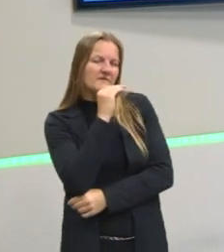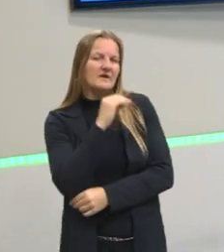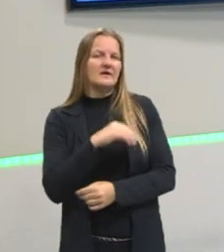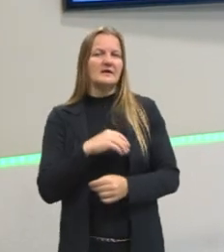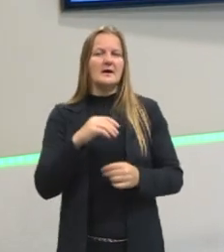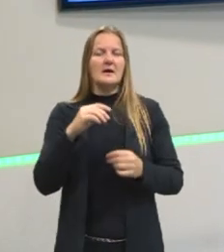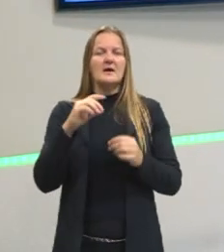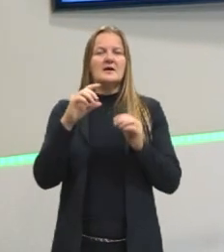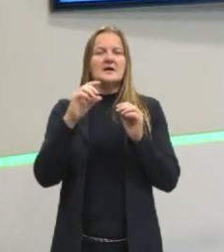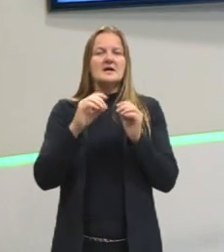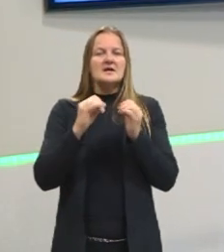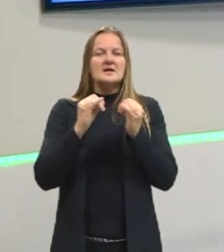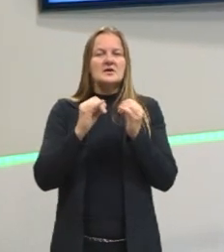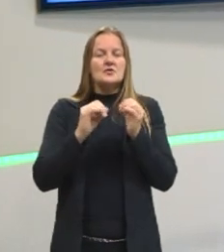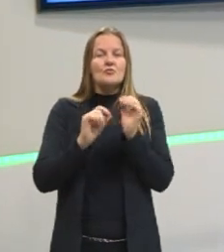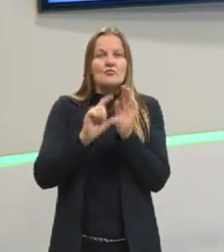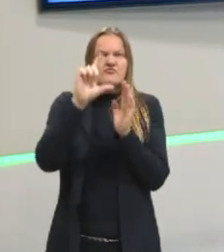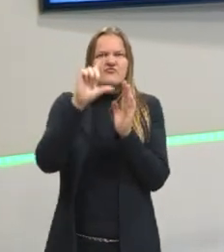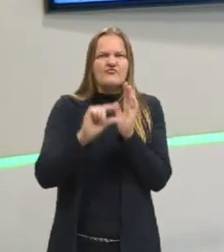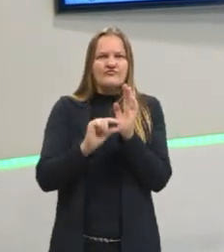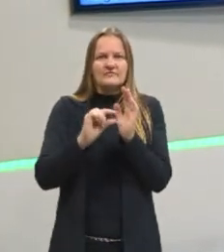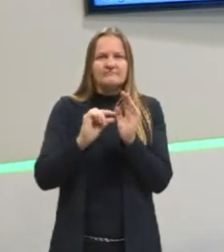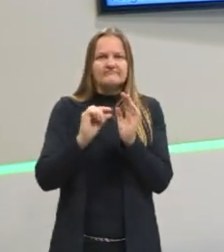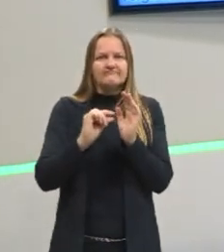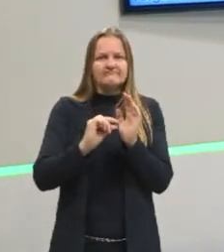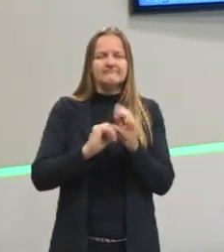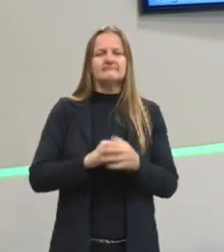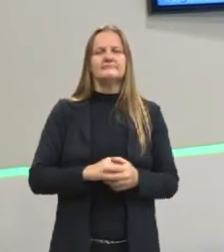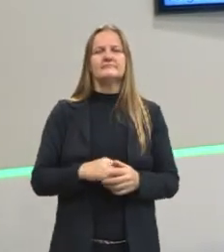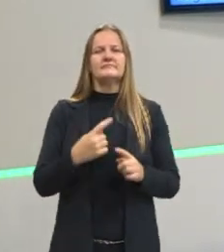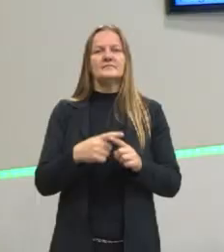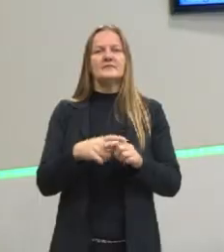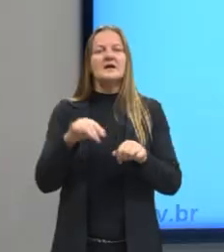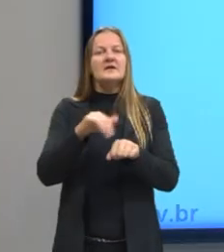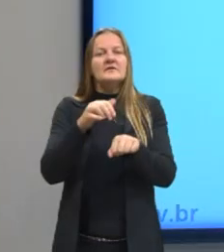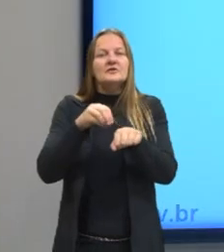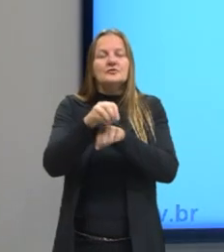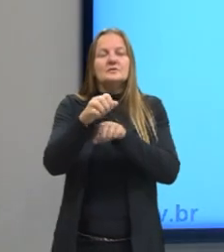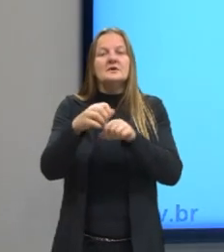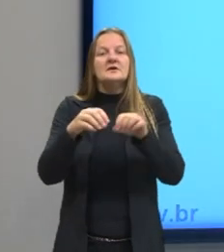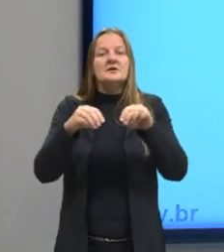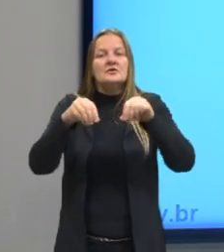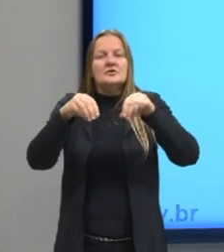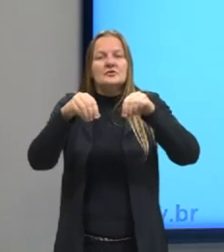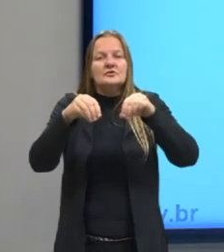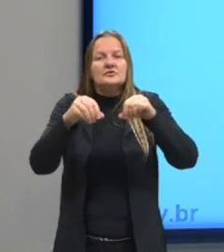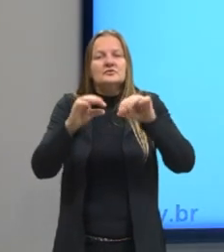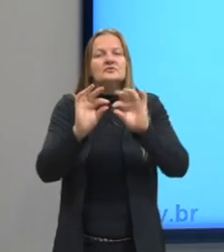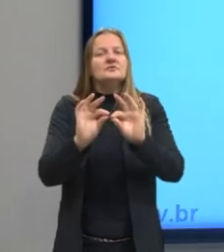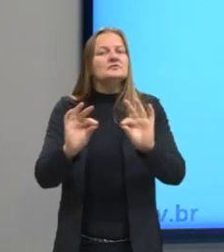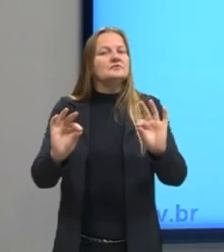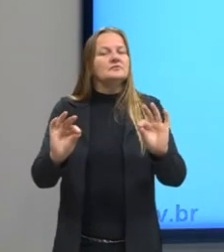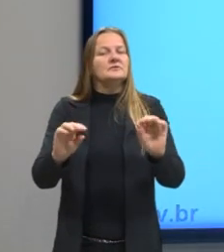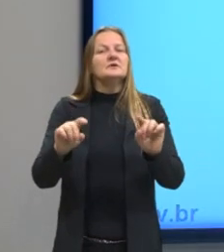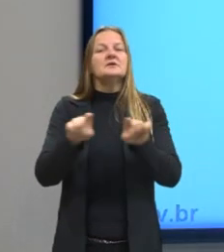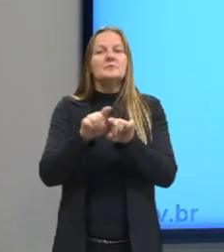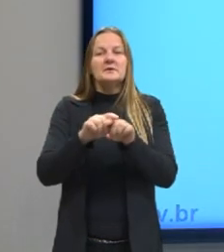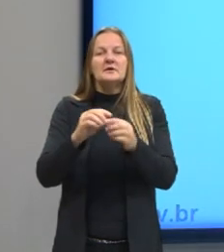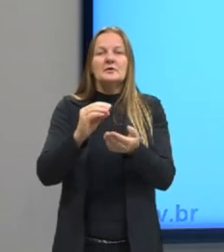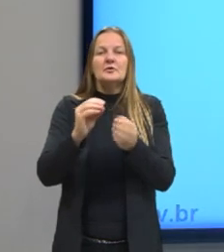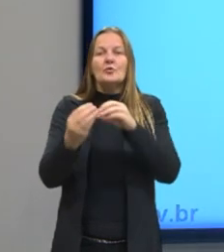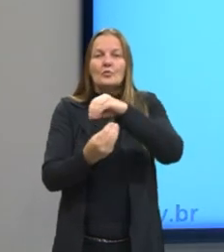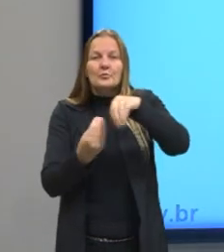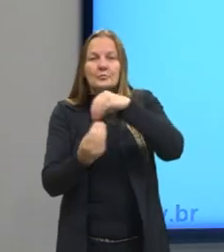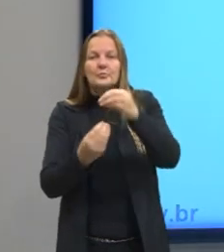baixa intensidade. Ela ocorre principalmente em substâncias simples e em compostos orgânicos, tá?